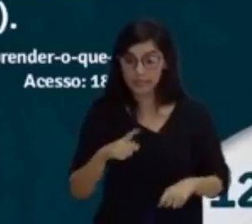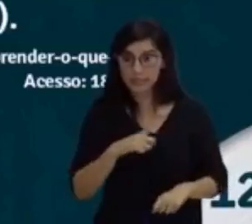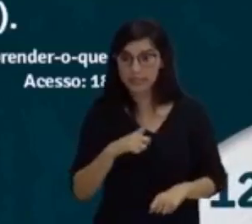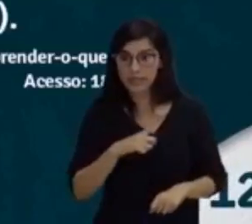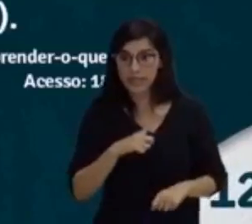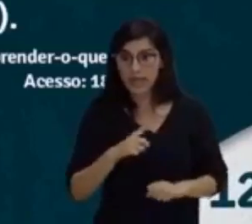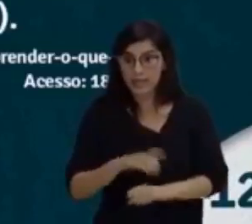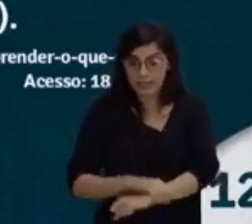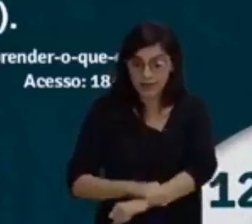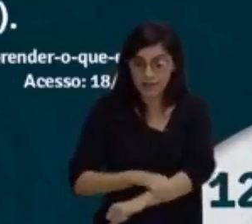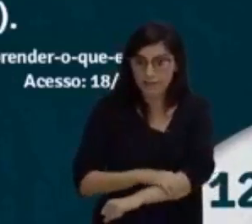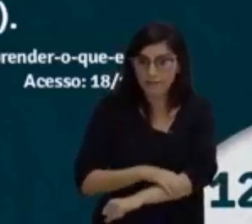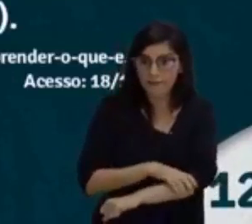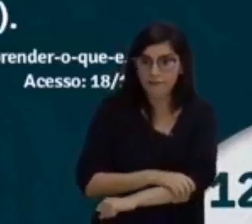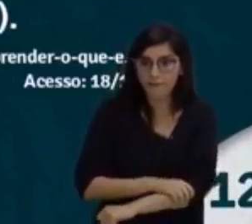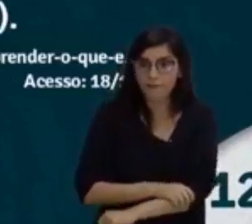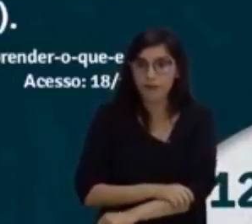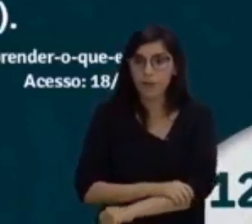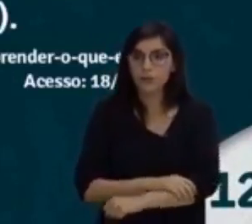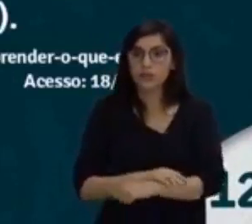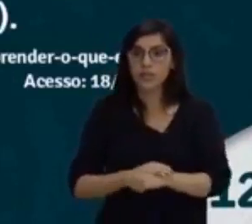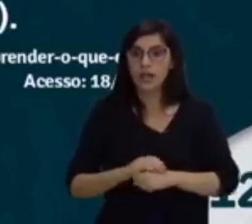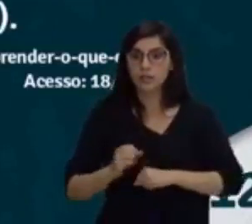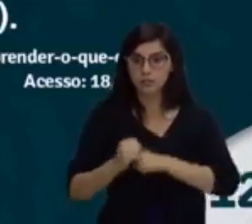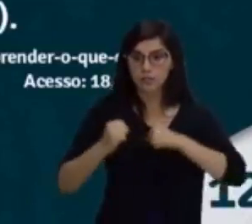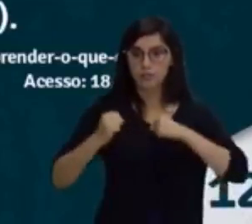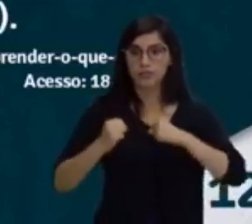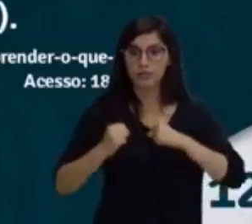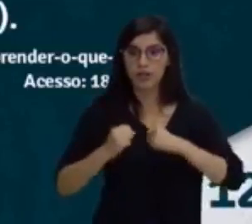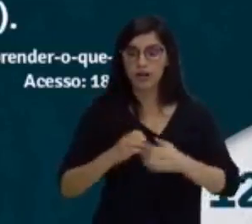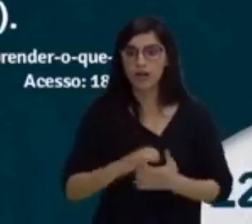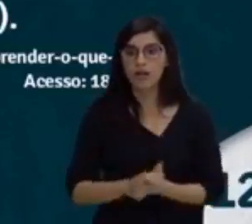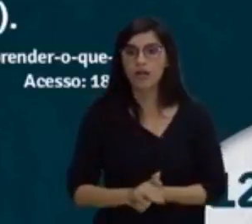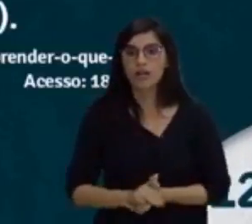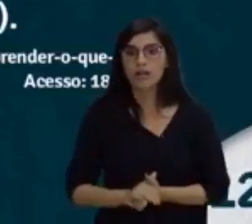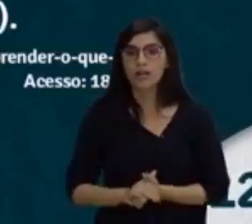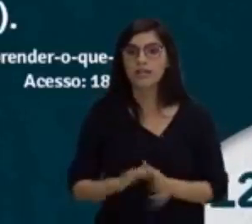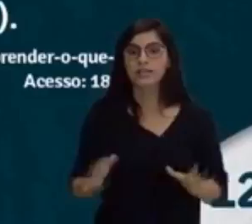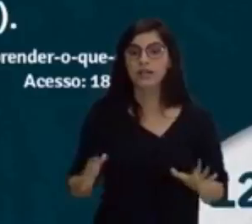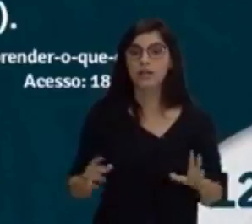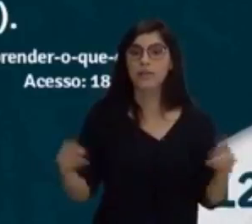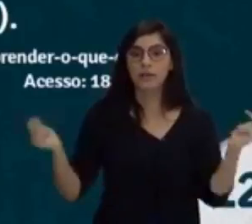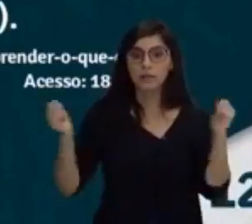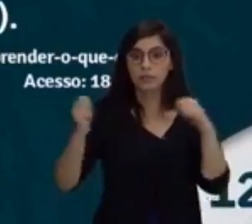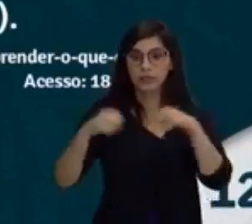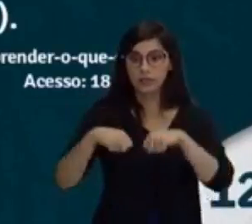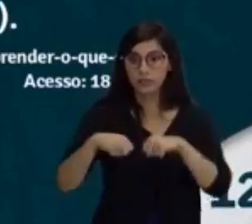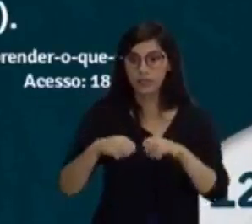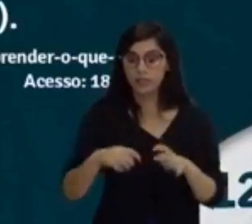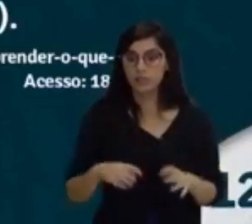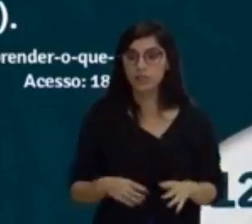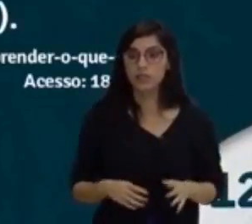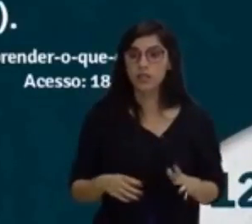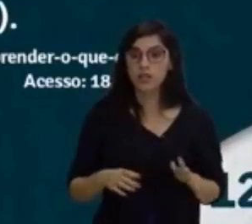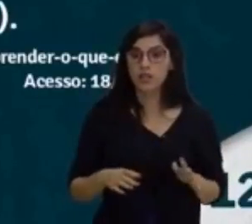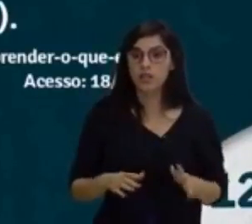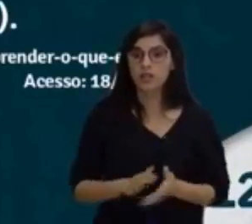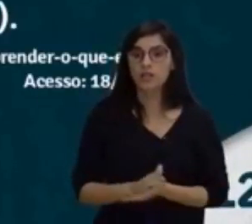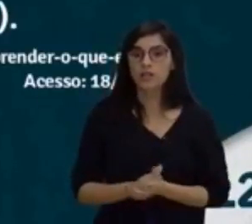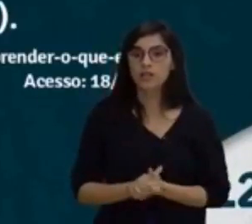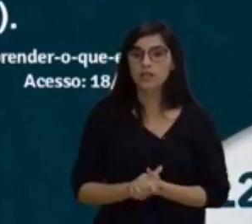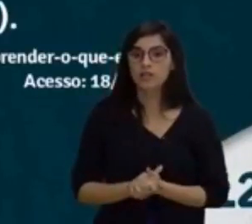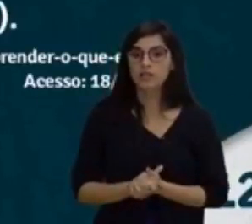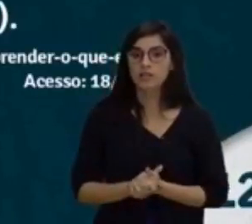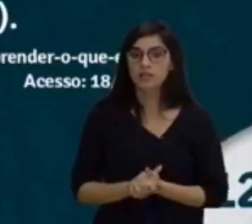equilíbrio, coordenação motora, capacidades motoras condicionantes e coordenativas. Vamos